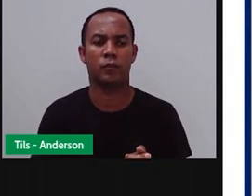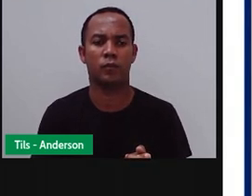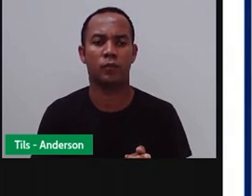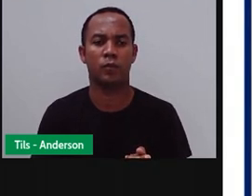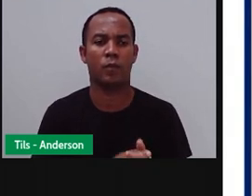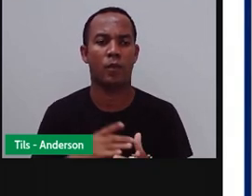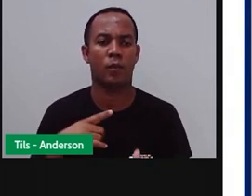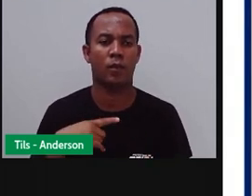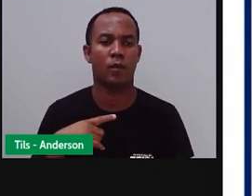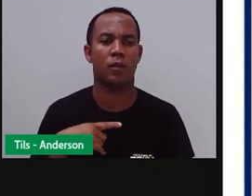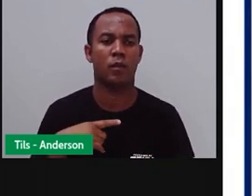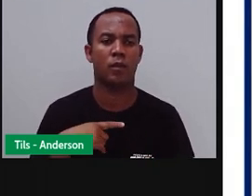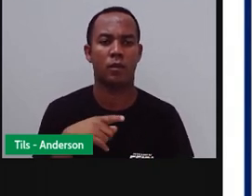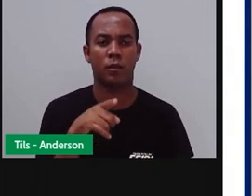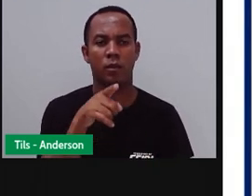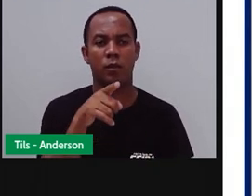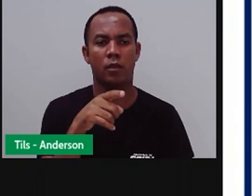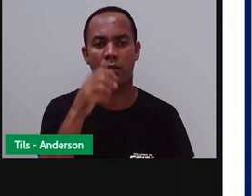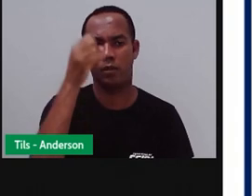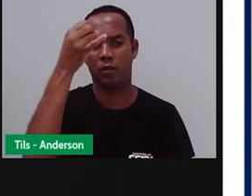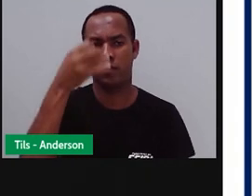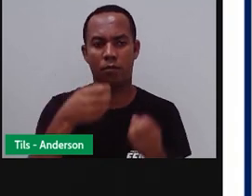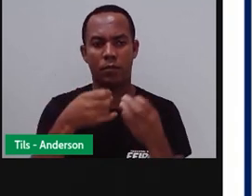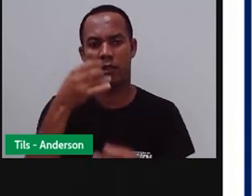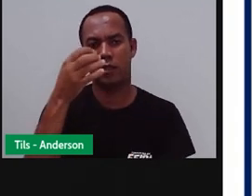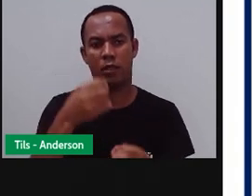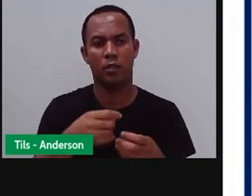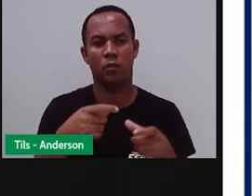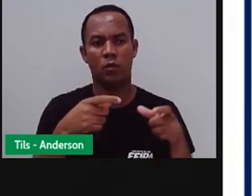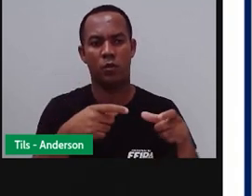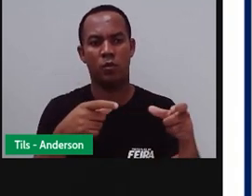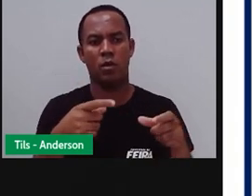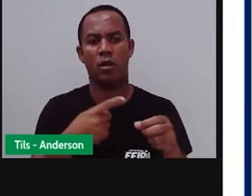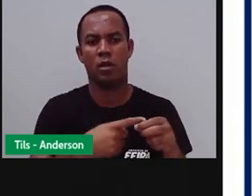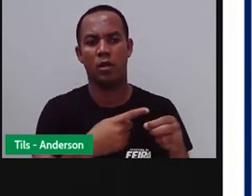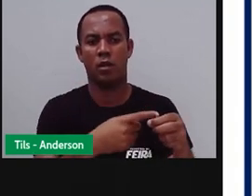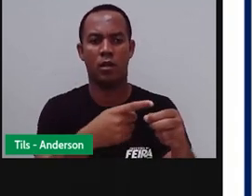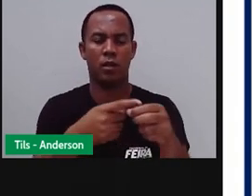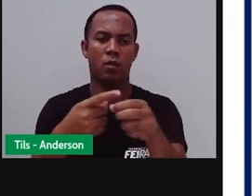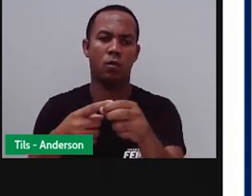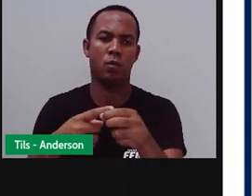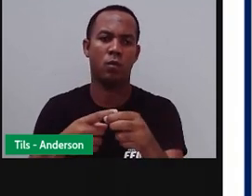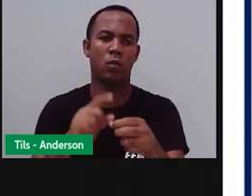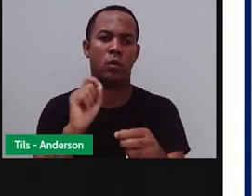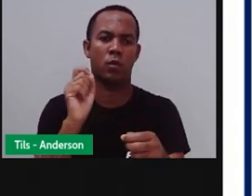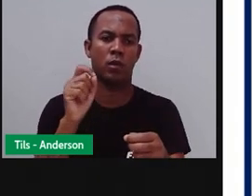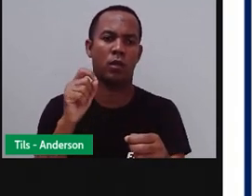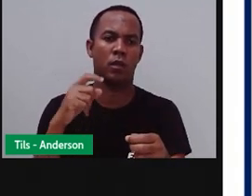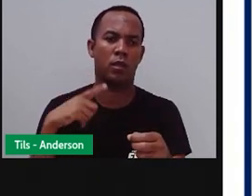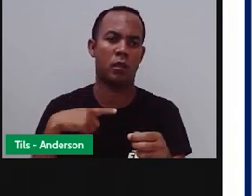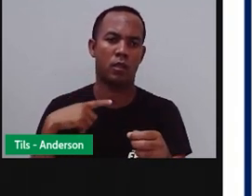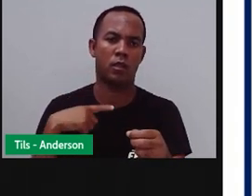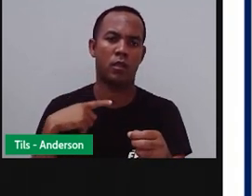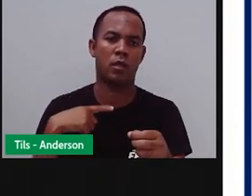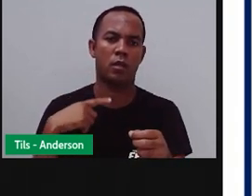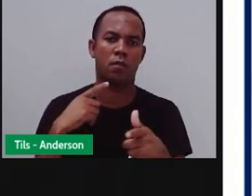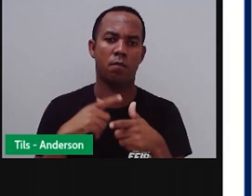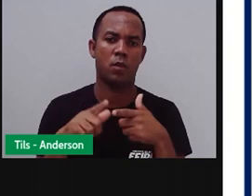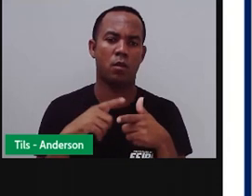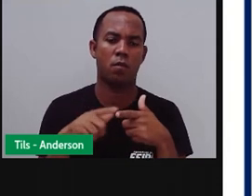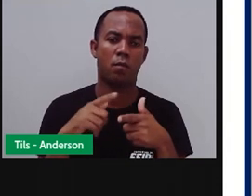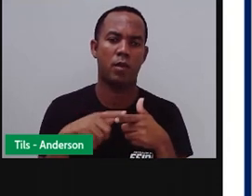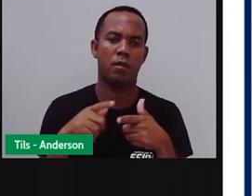Aqui tem uma matéria falando sobre os municípios do norte de Minas Gerais enfrentam consequências da